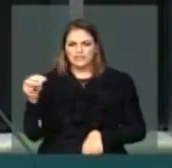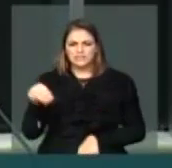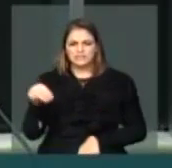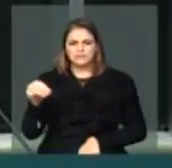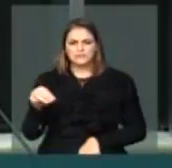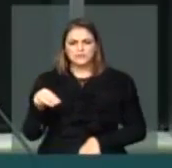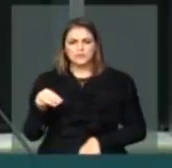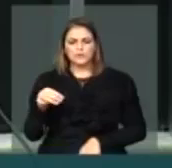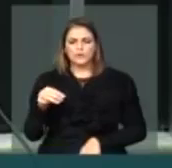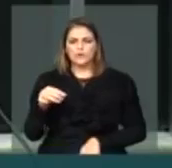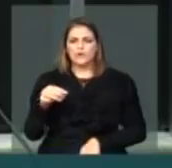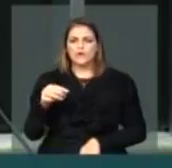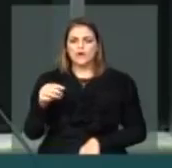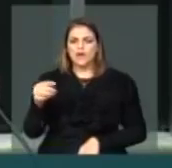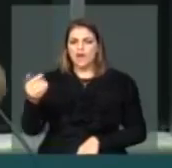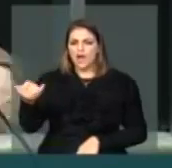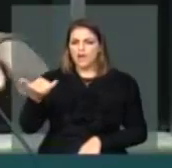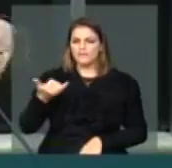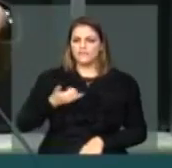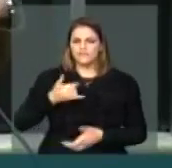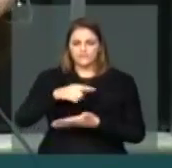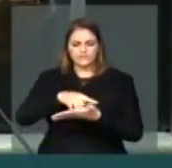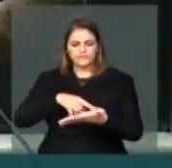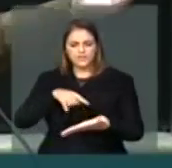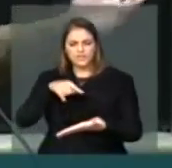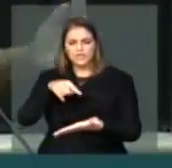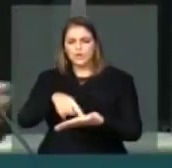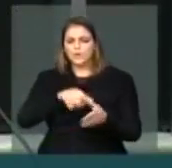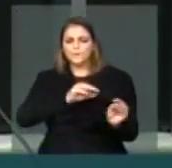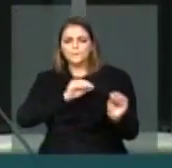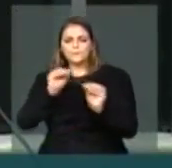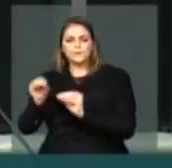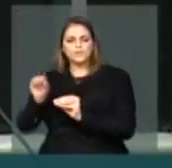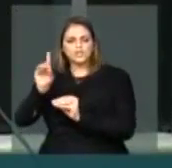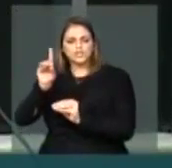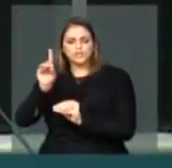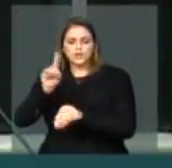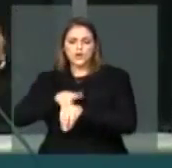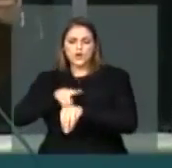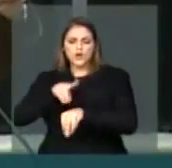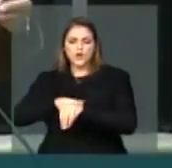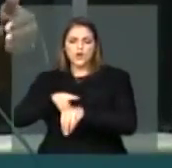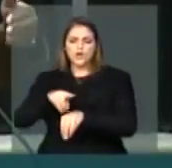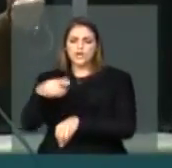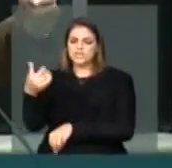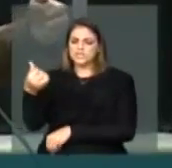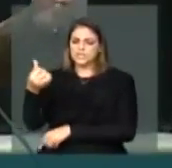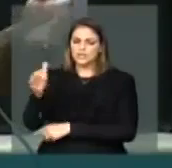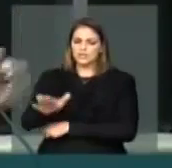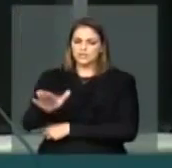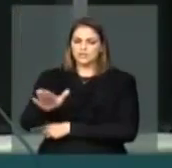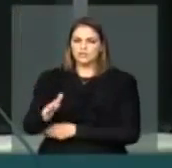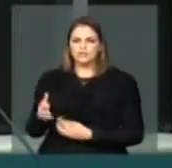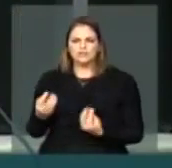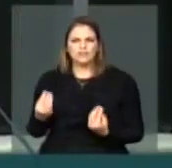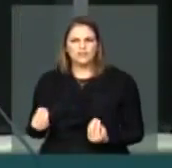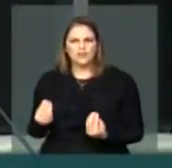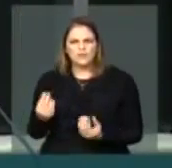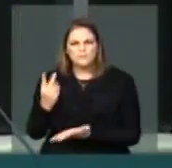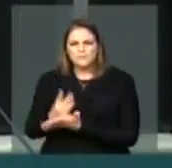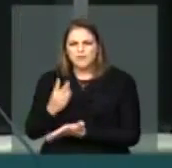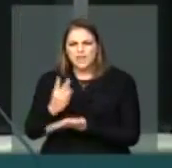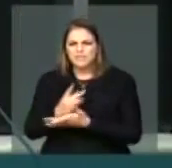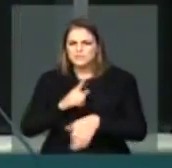chegou ao meu gabinete o comunicado dizendo que a reunião tinha sido transferida para as 18 horas, no mesmo horário do Colégio de